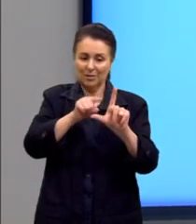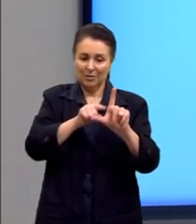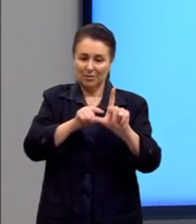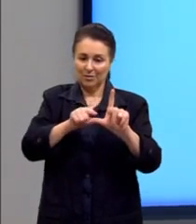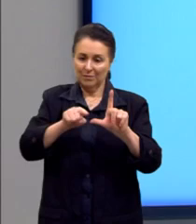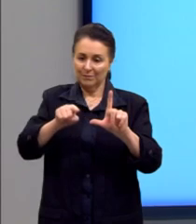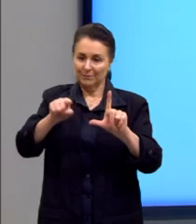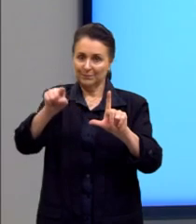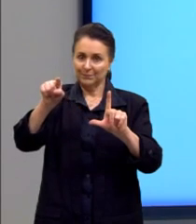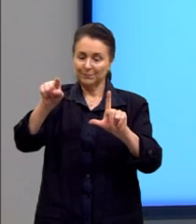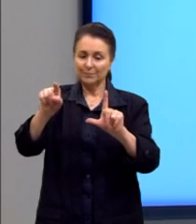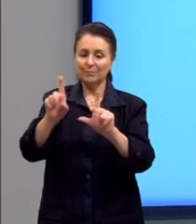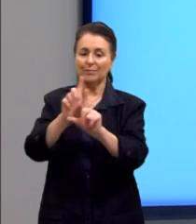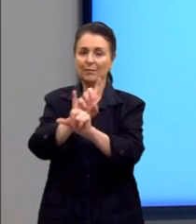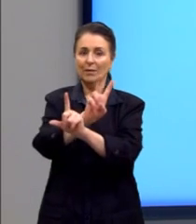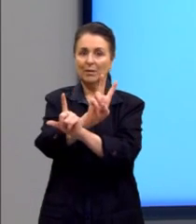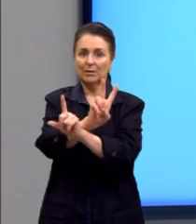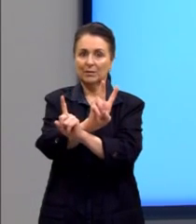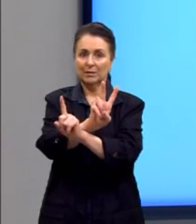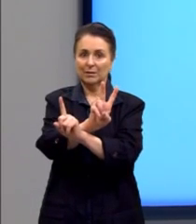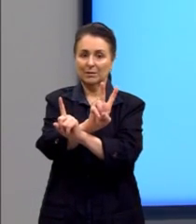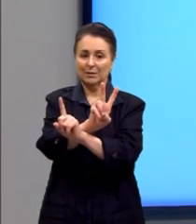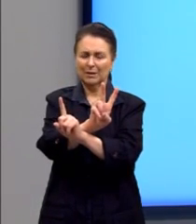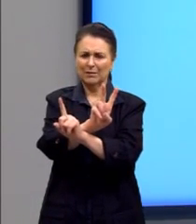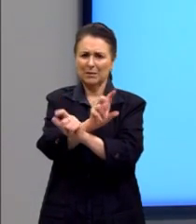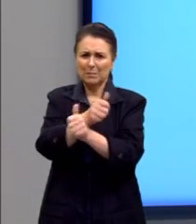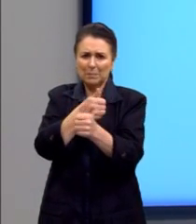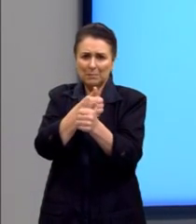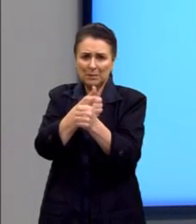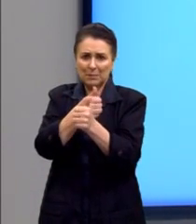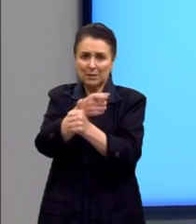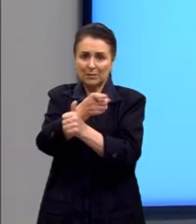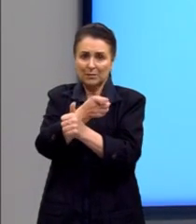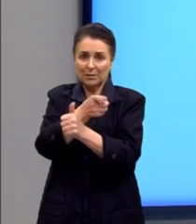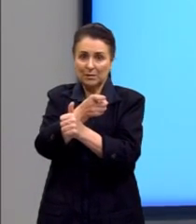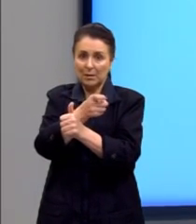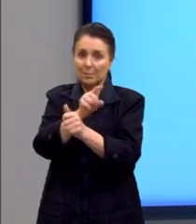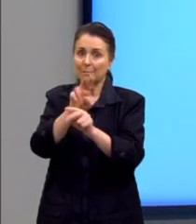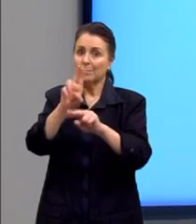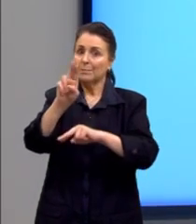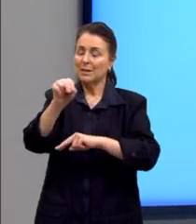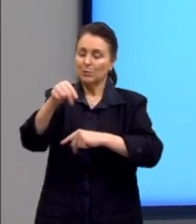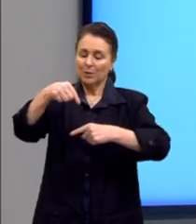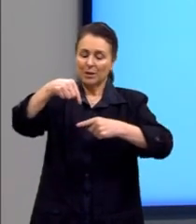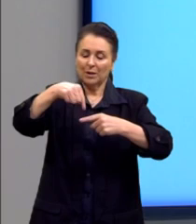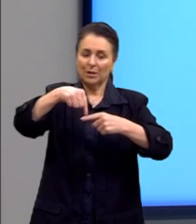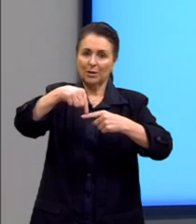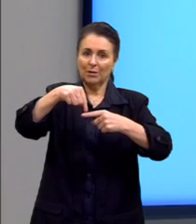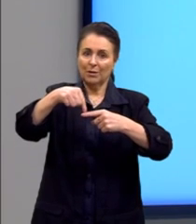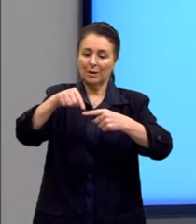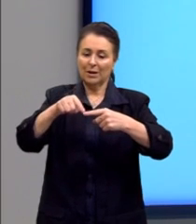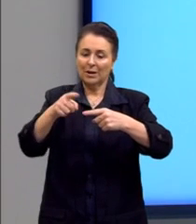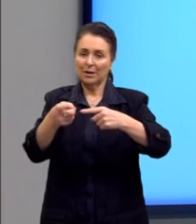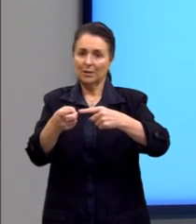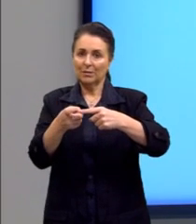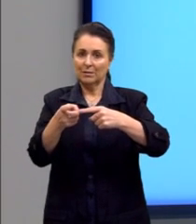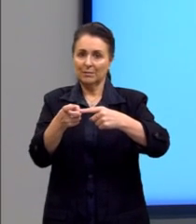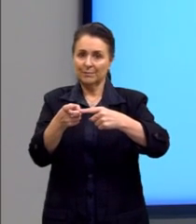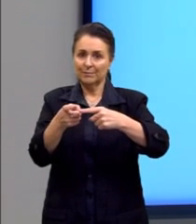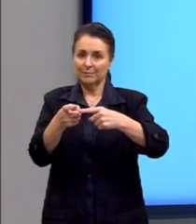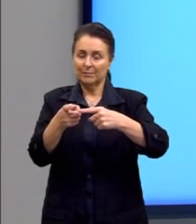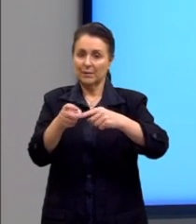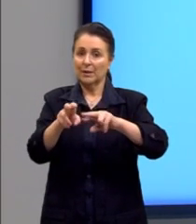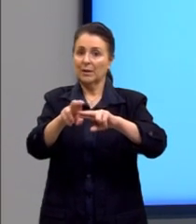quadrante, ele vai se aproximar cada vez mais do eixo x, mas ele nunca vai tocar o eixo x. E a gente